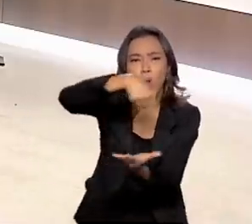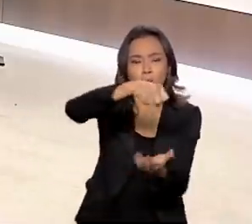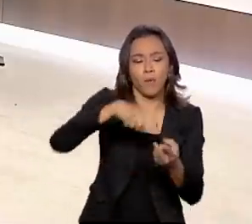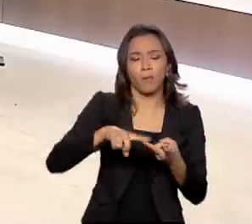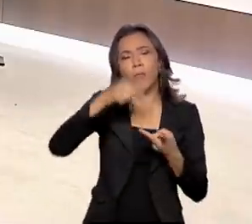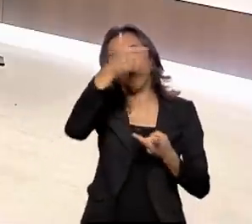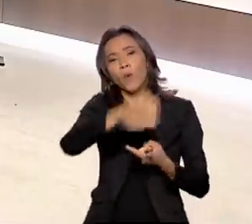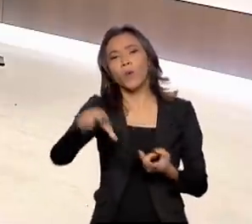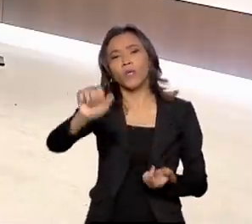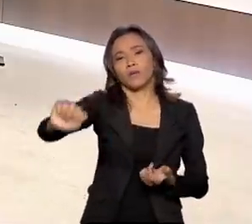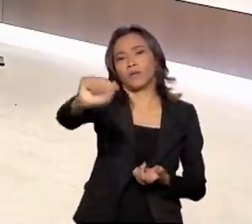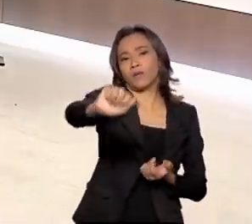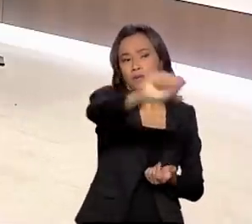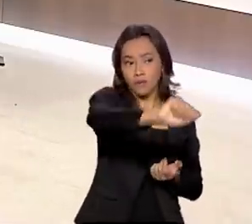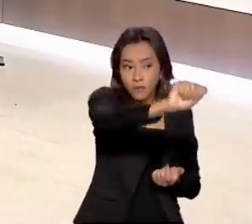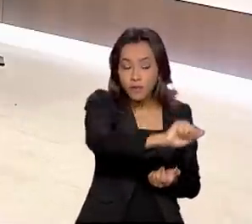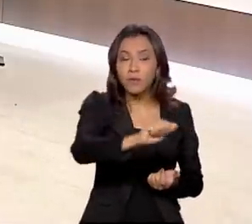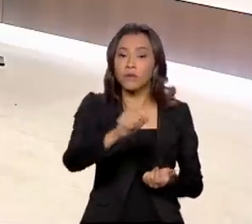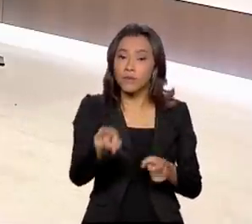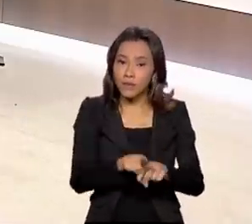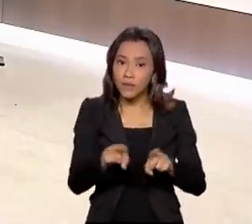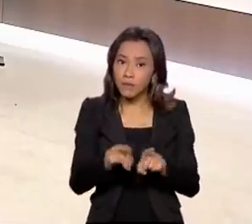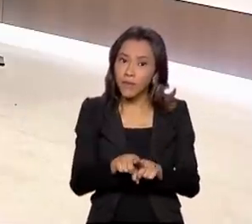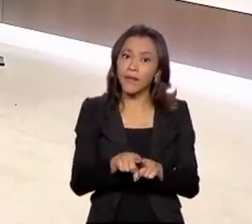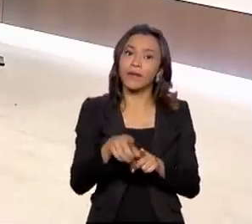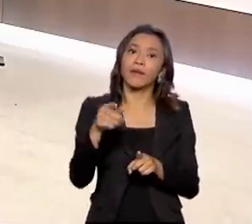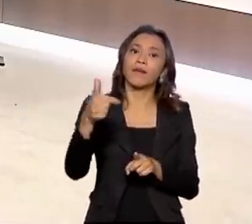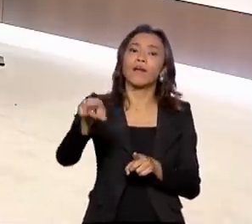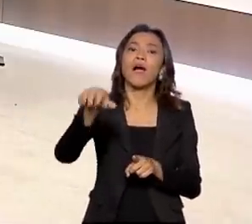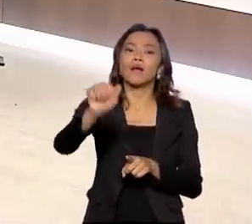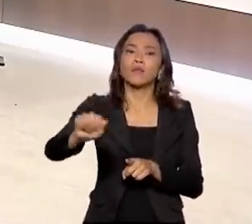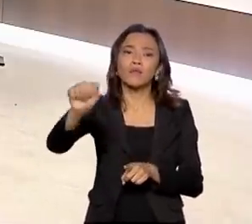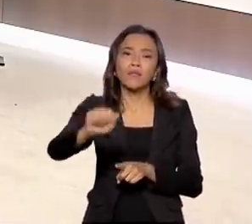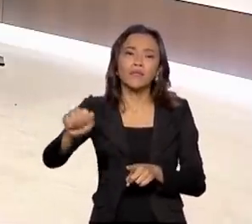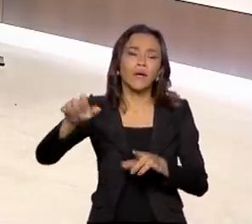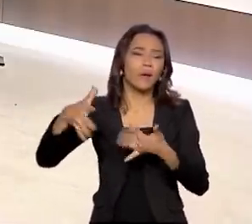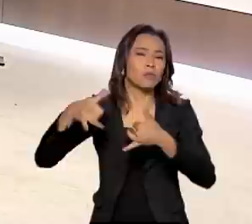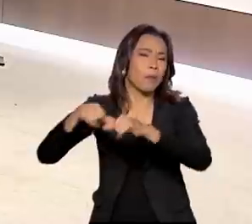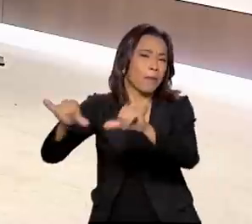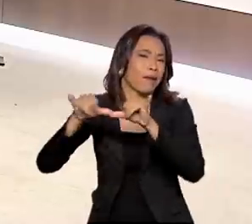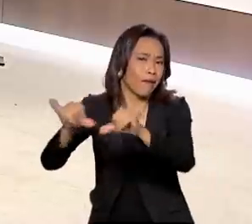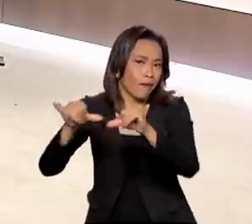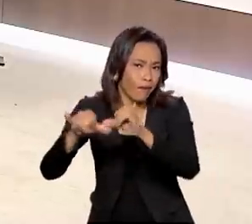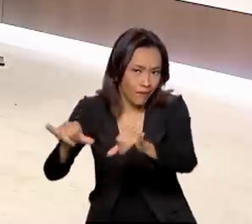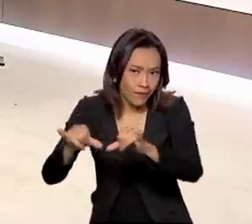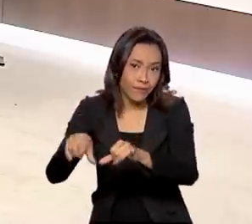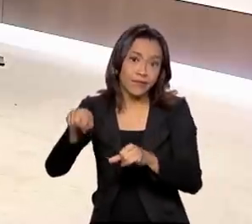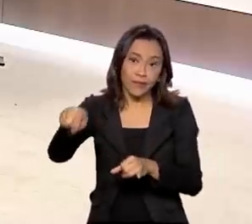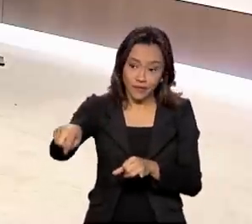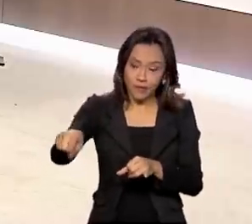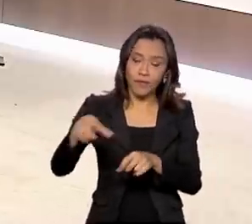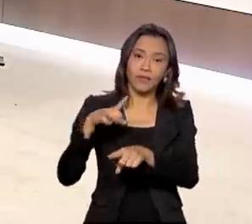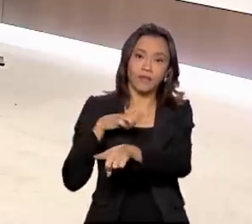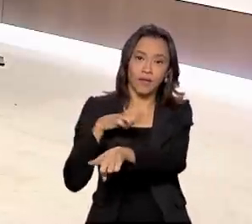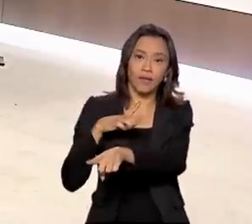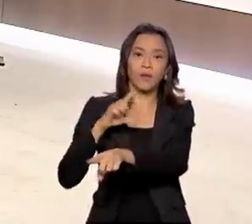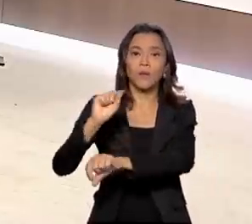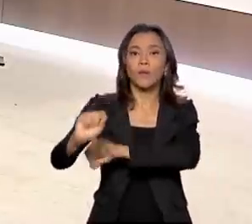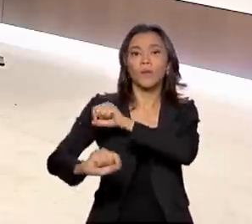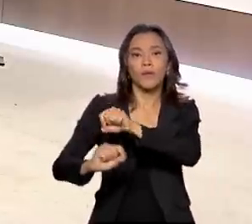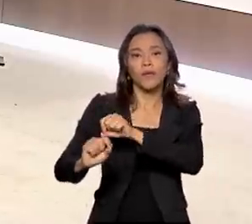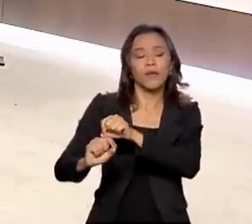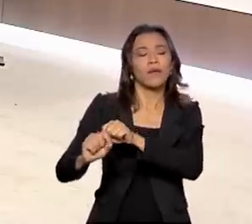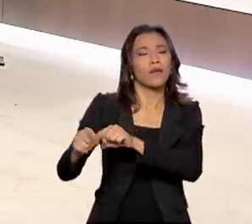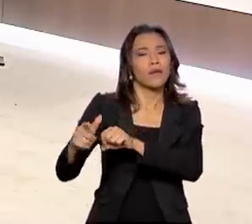entidades que passaram a elencar, como a Abras, que a Associação dos Supermercados e Varejistas, que tem também buscado